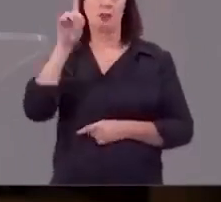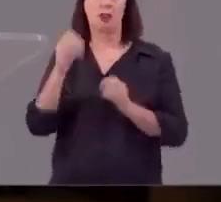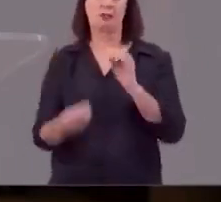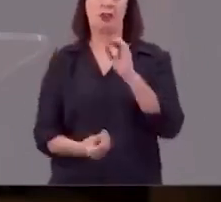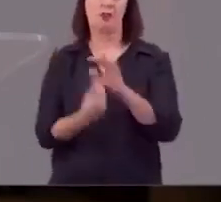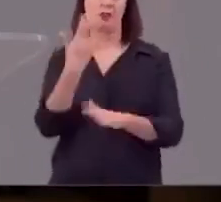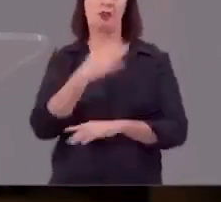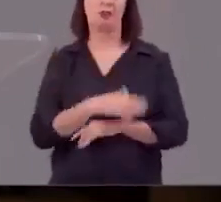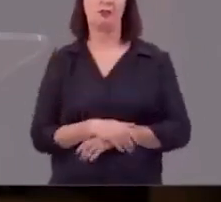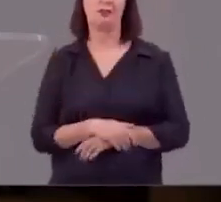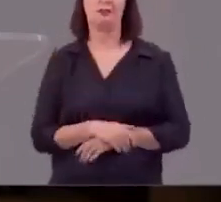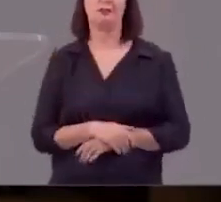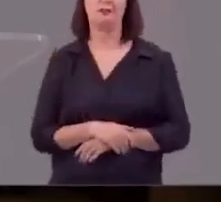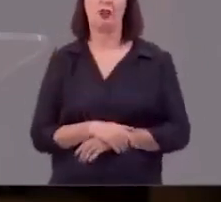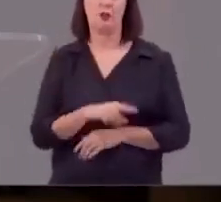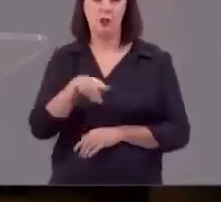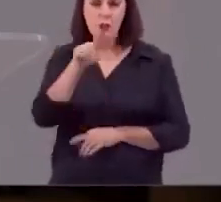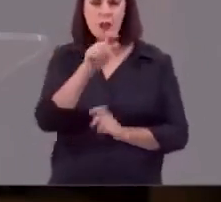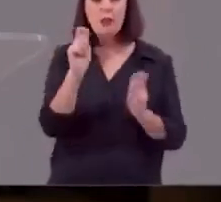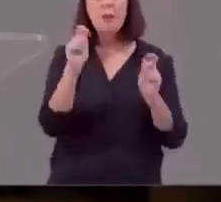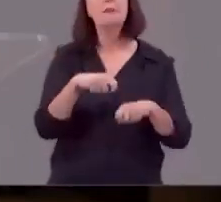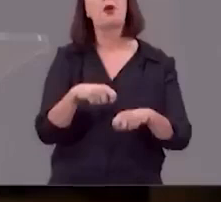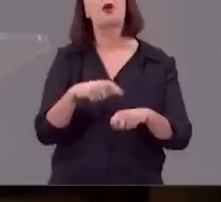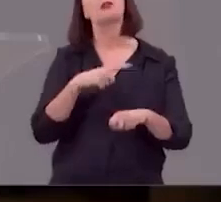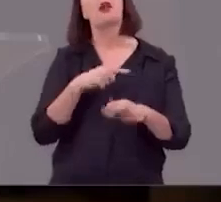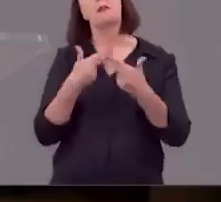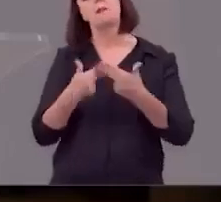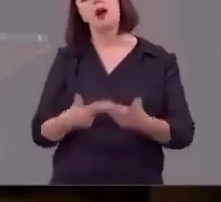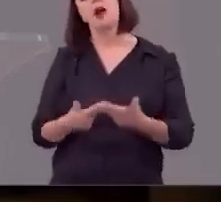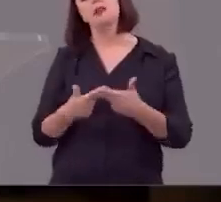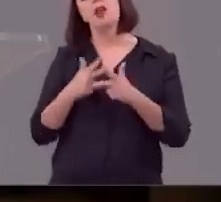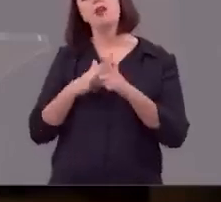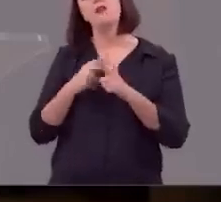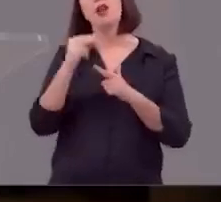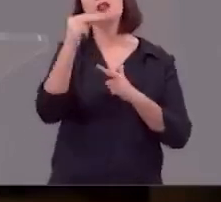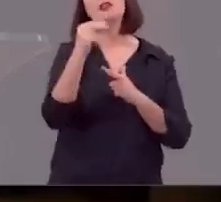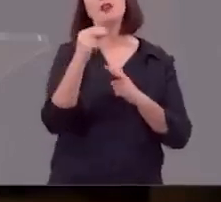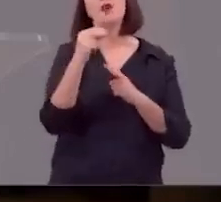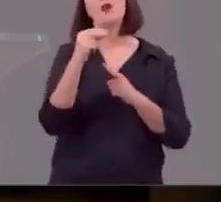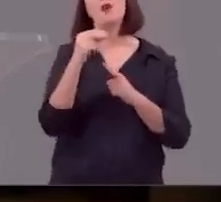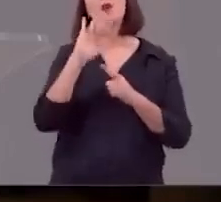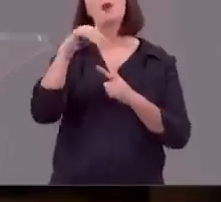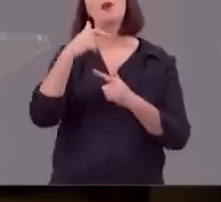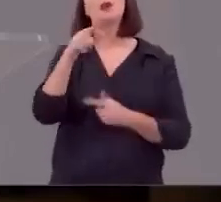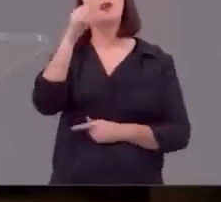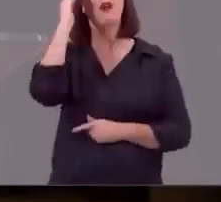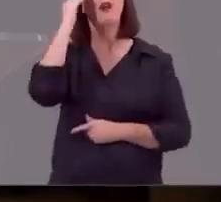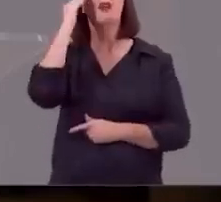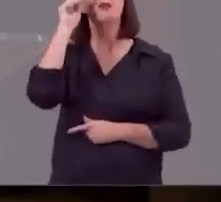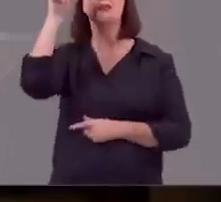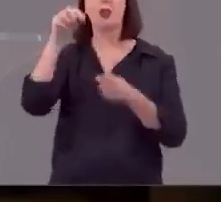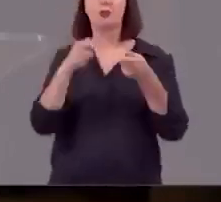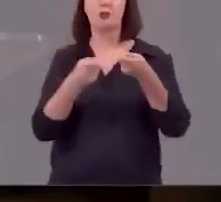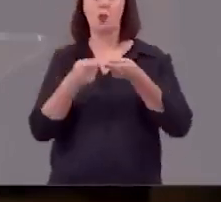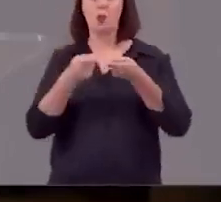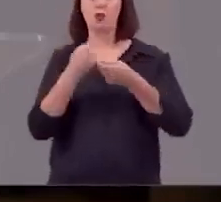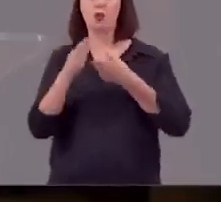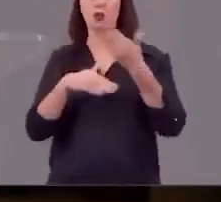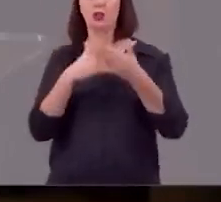cumpre você pode ter uma paciência triunfadora quando você compreende que Deus está no controle